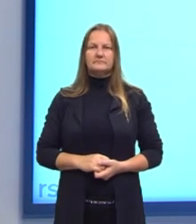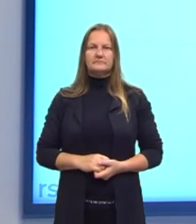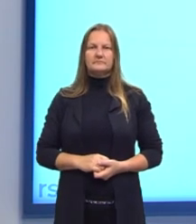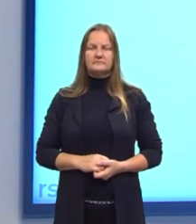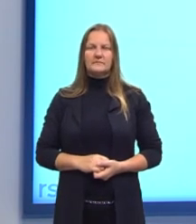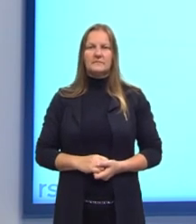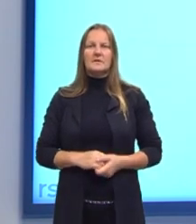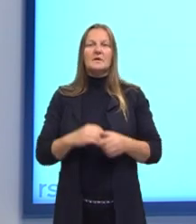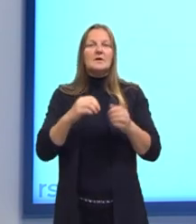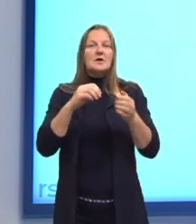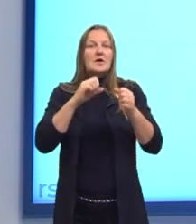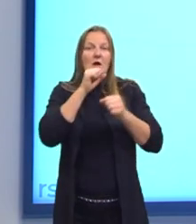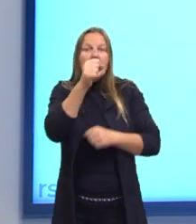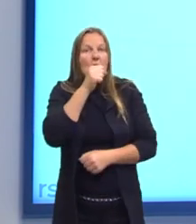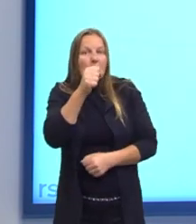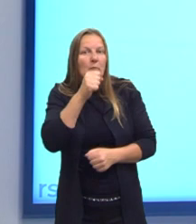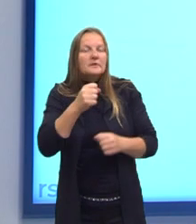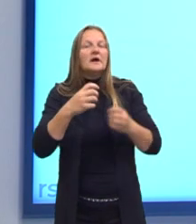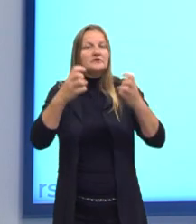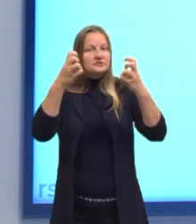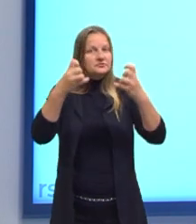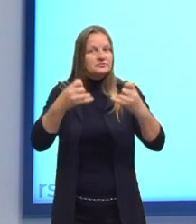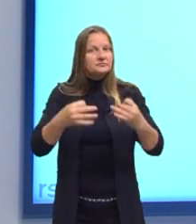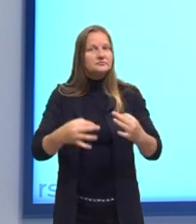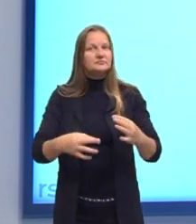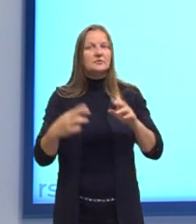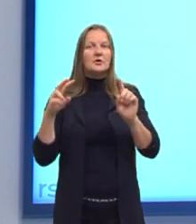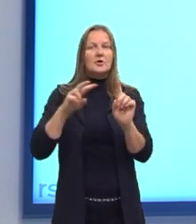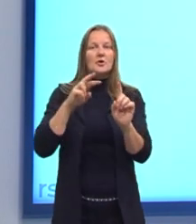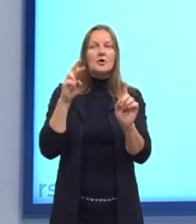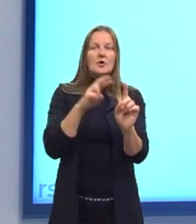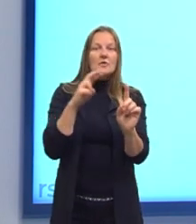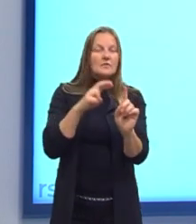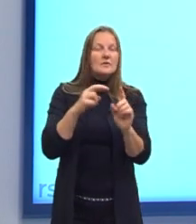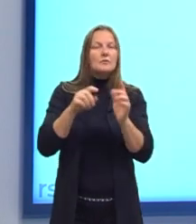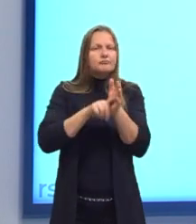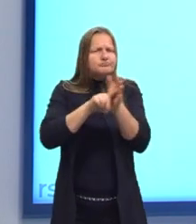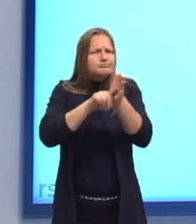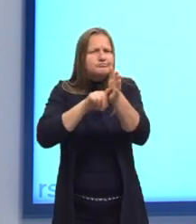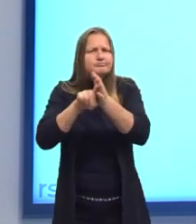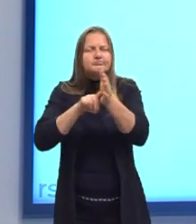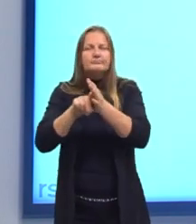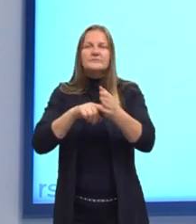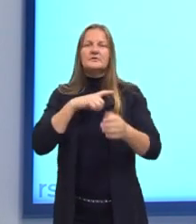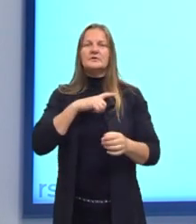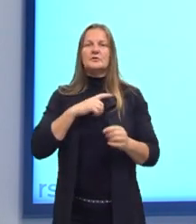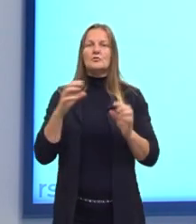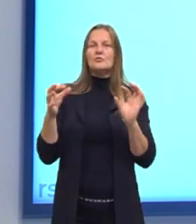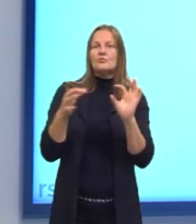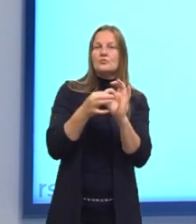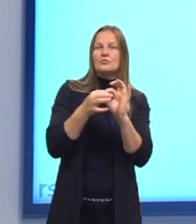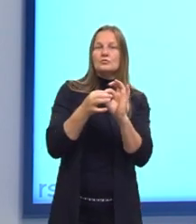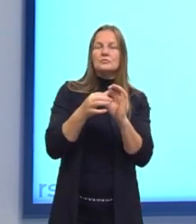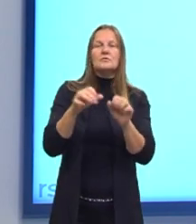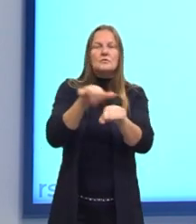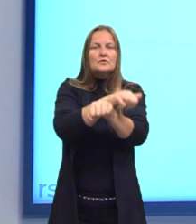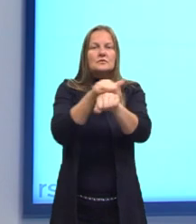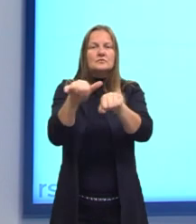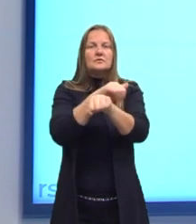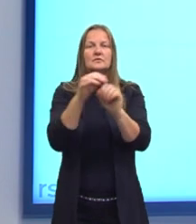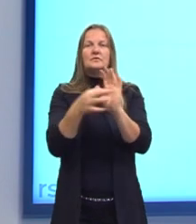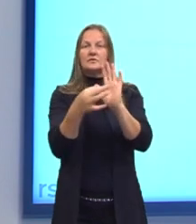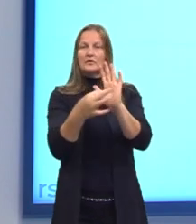Nessa reportagem, a referência à pesquisa é acionada como uma estratégia